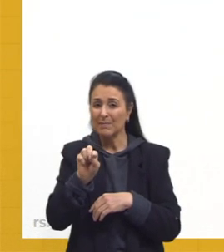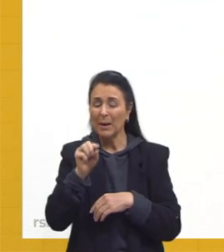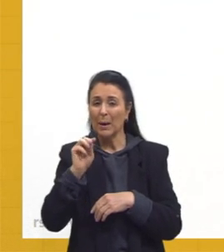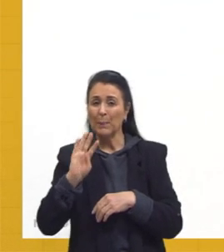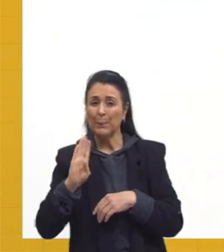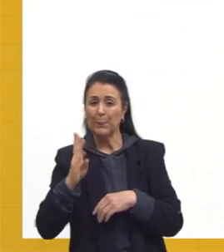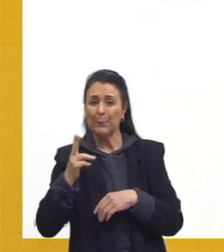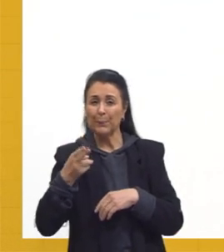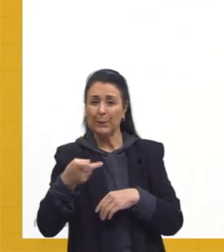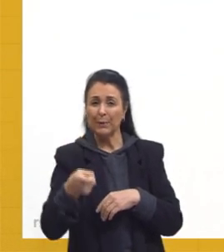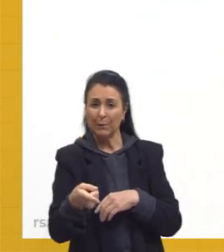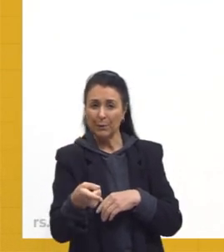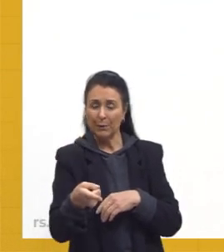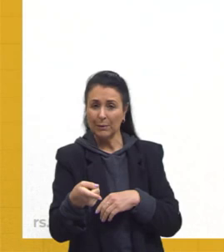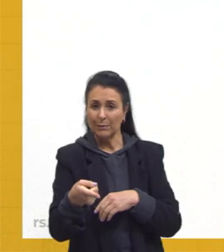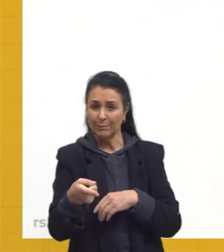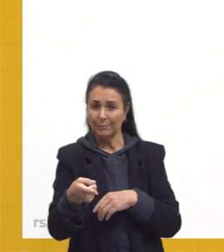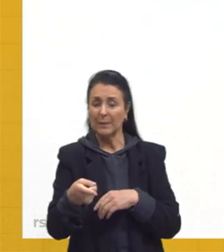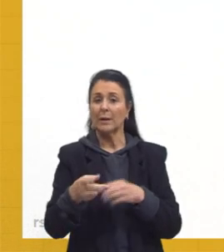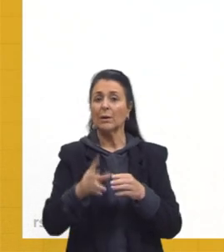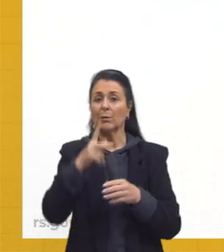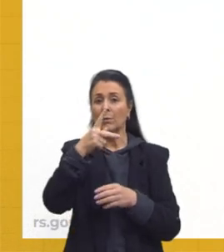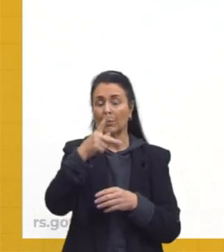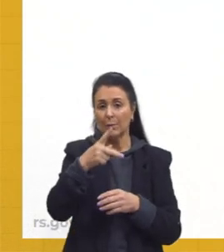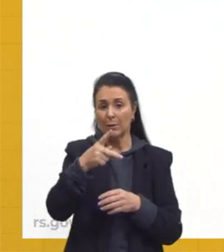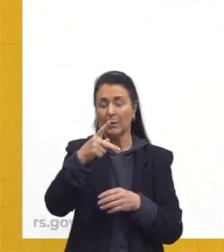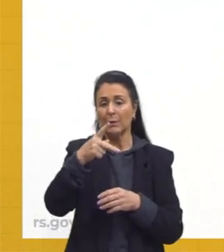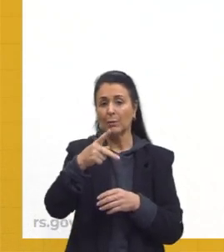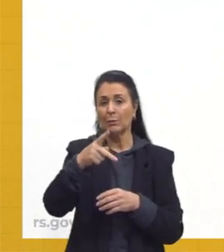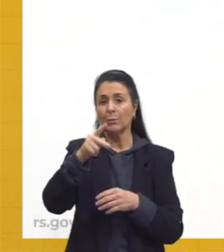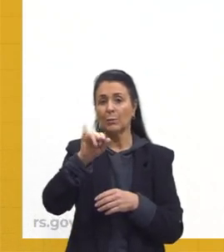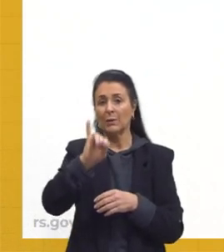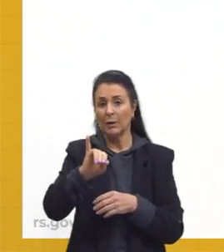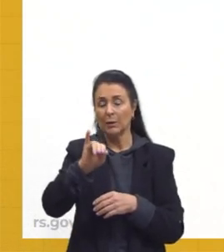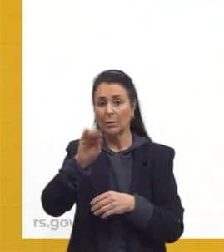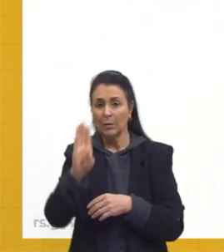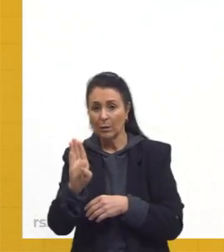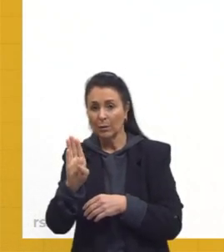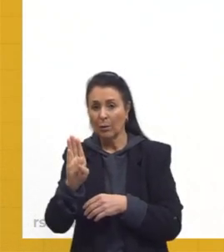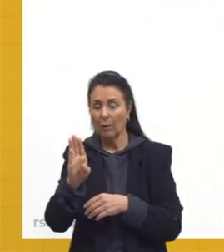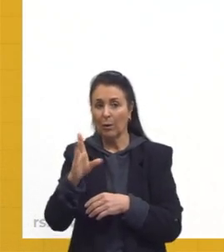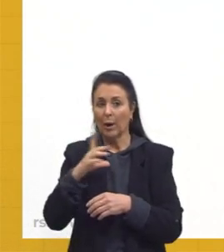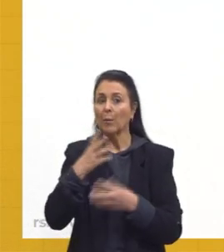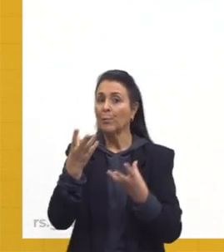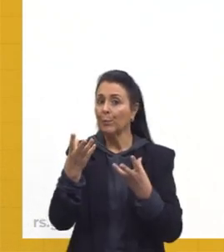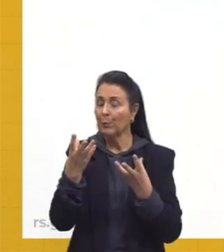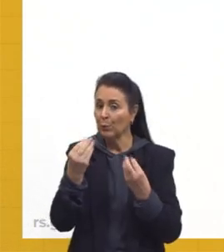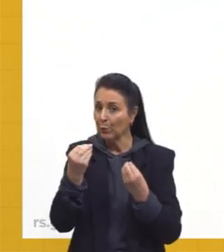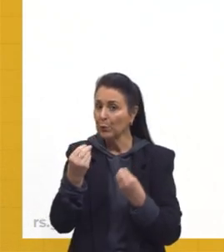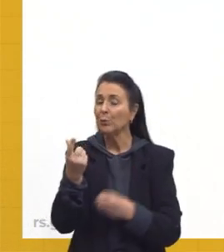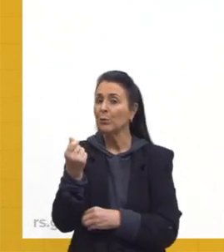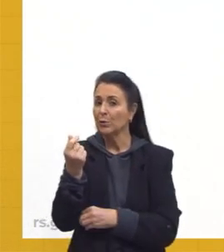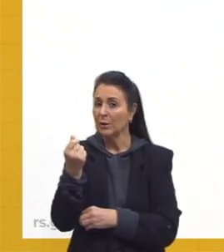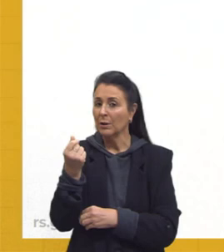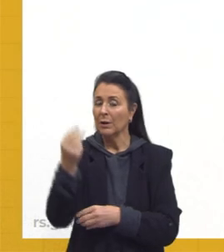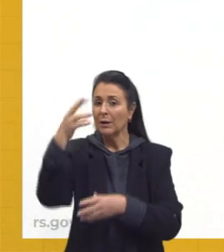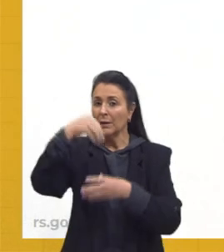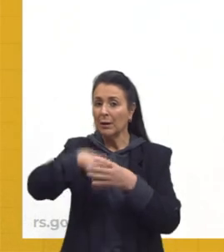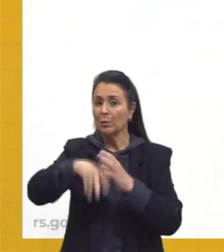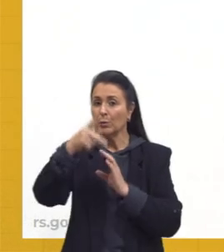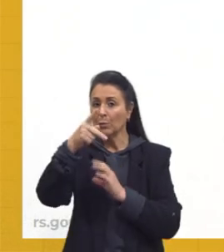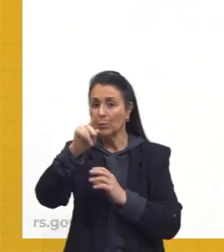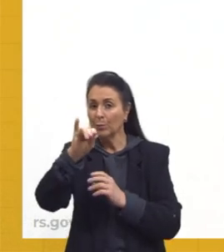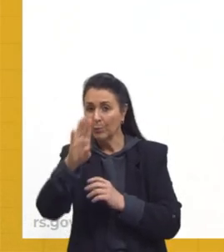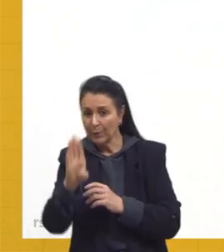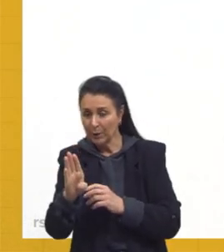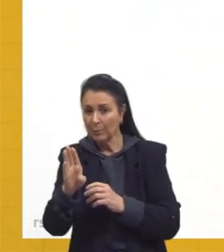Do produto interno bruto, já corresponde a 6%. É muita coisa, tá, agulizado. Dentro desse PIB do agronegócio, que